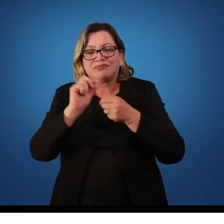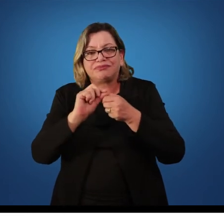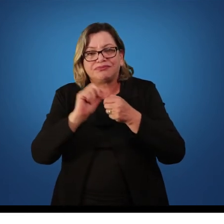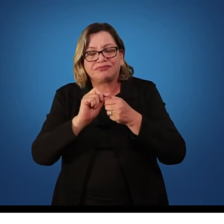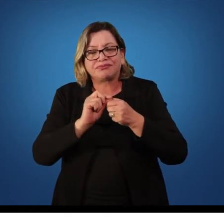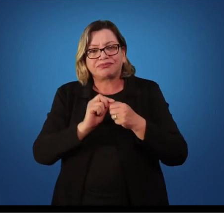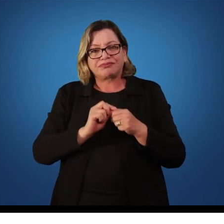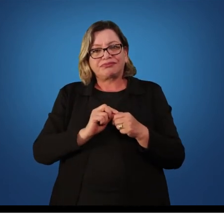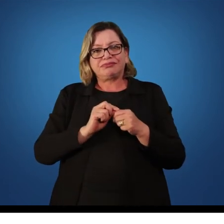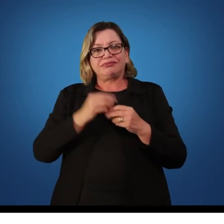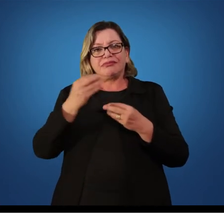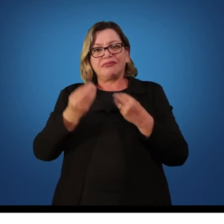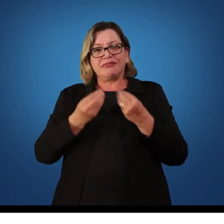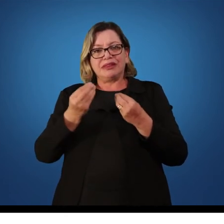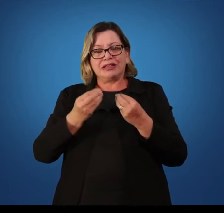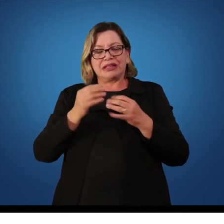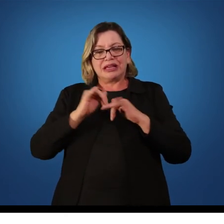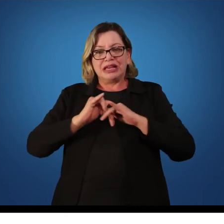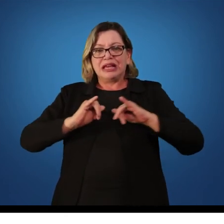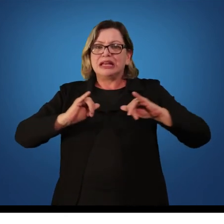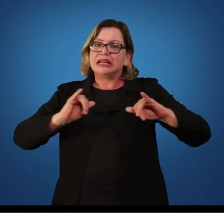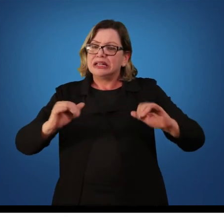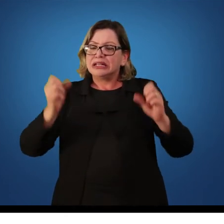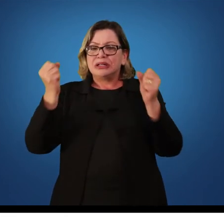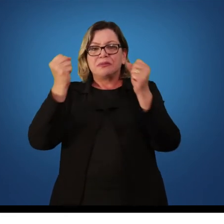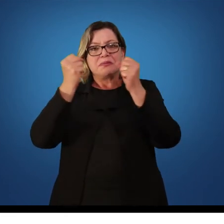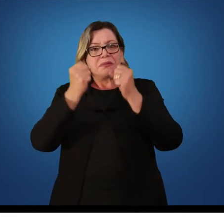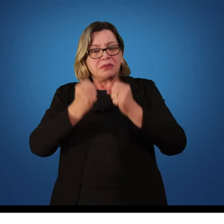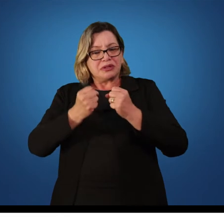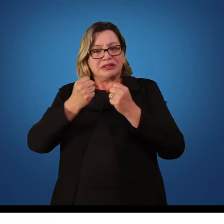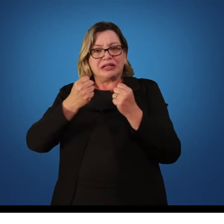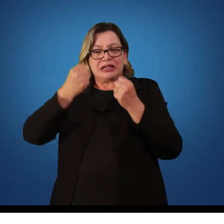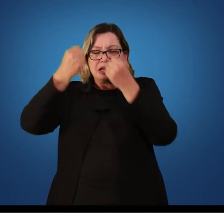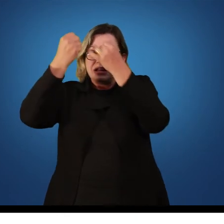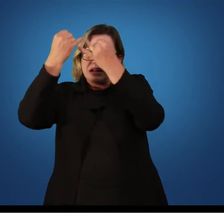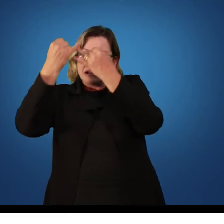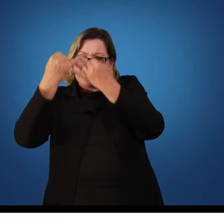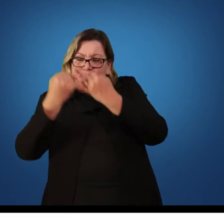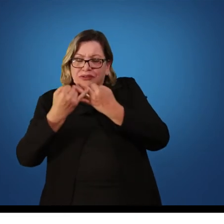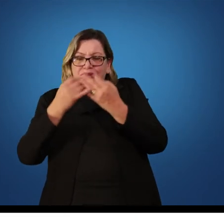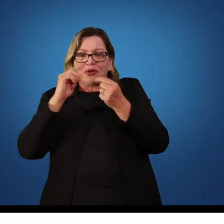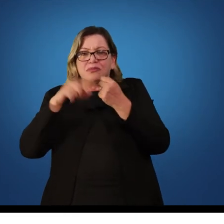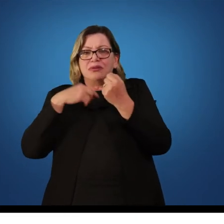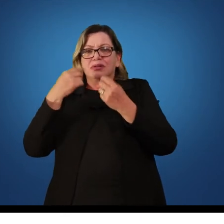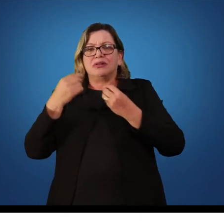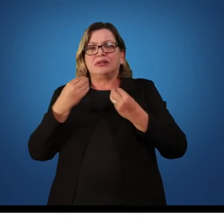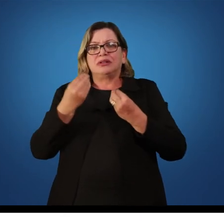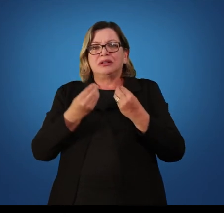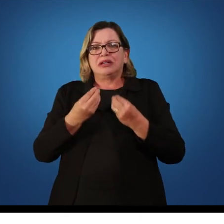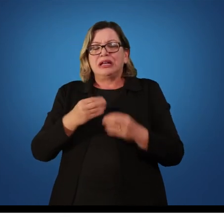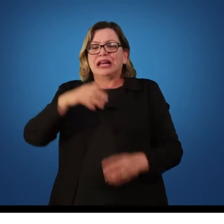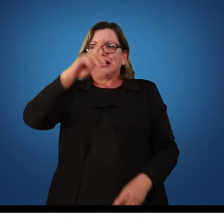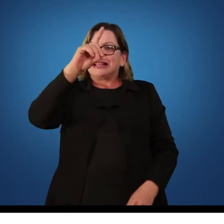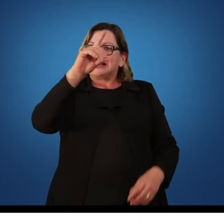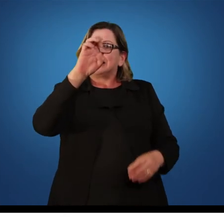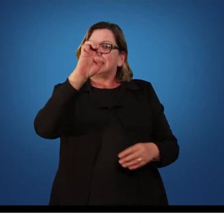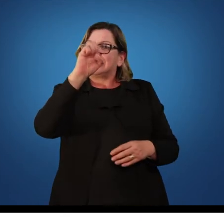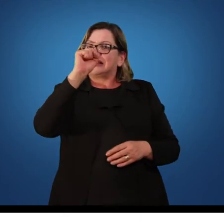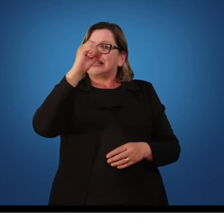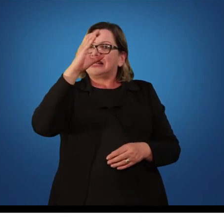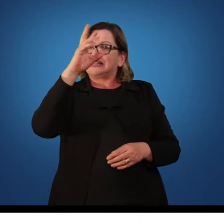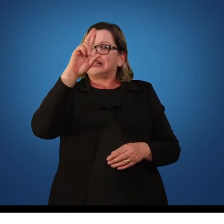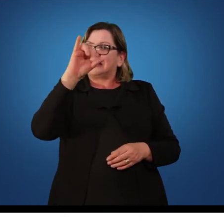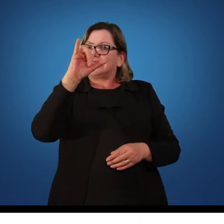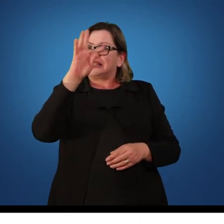tipo de informação pode ser descritiva ou prescritiva. A descritiva é quando o